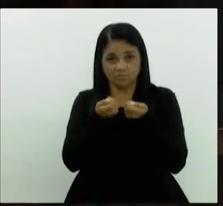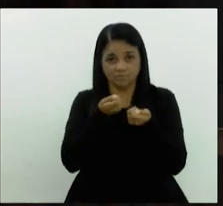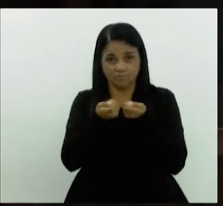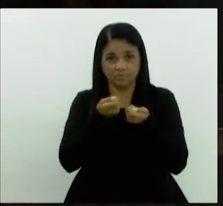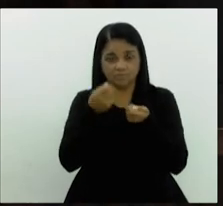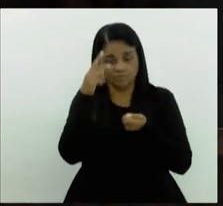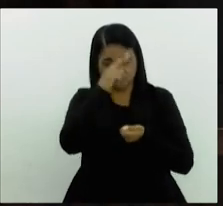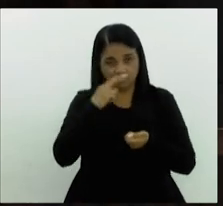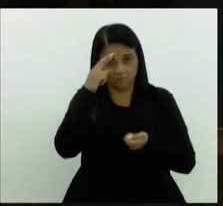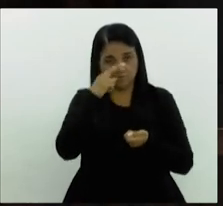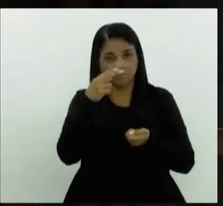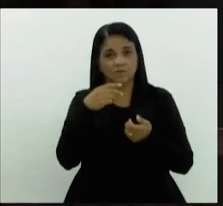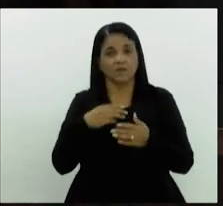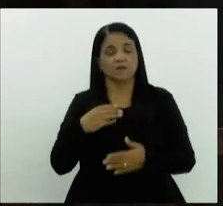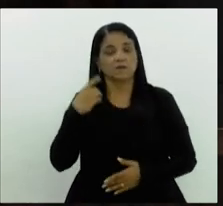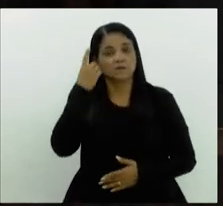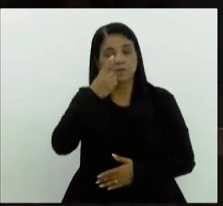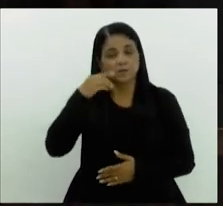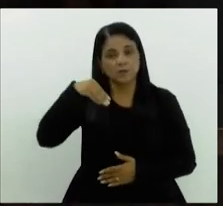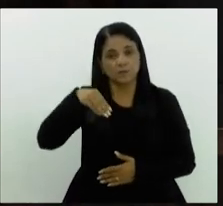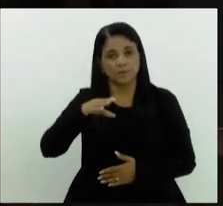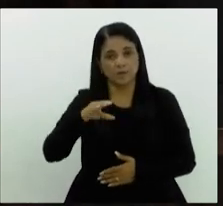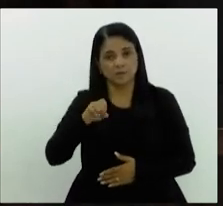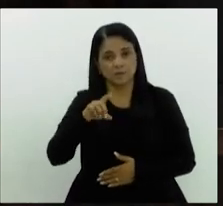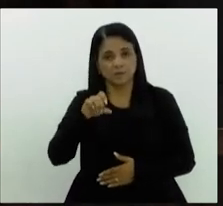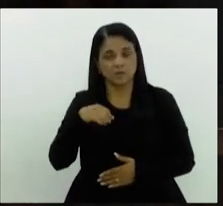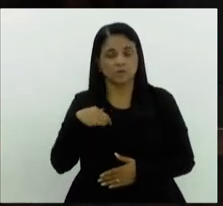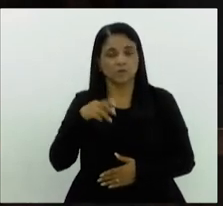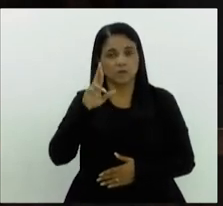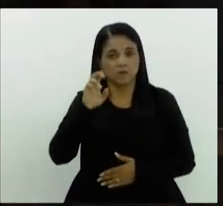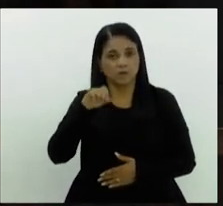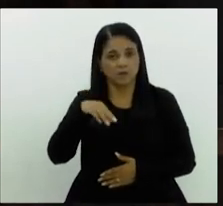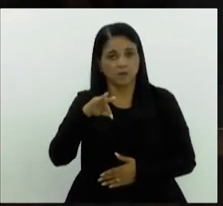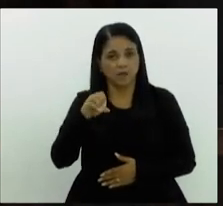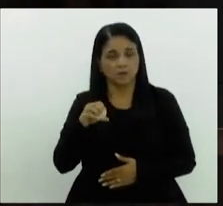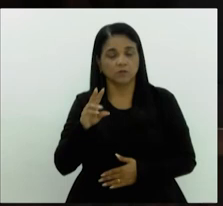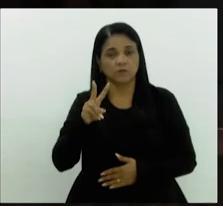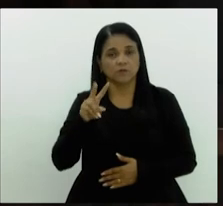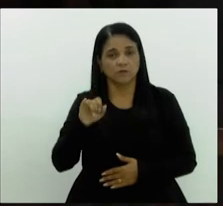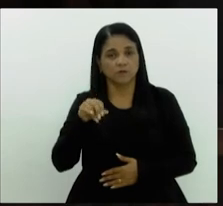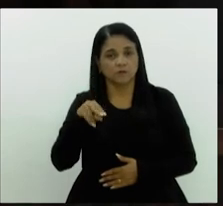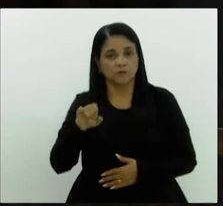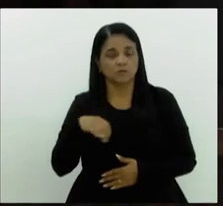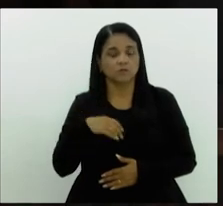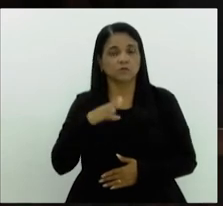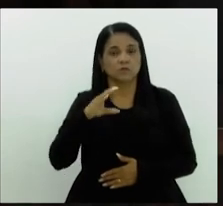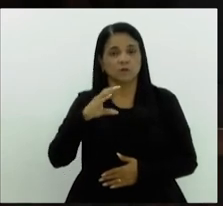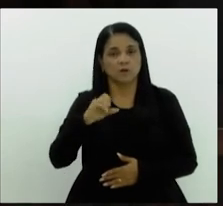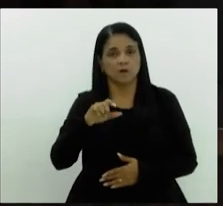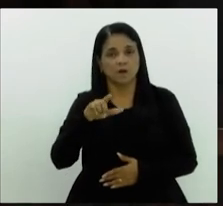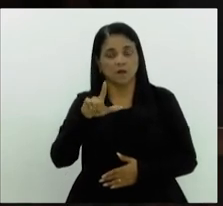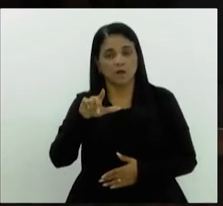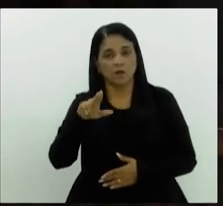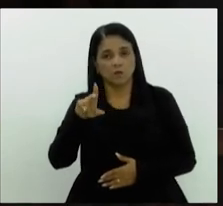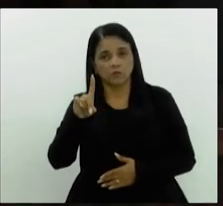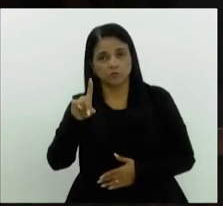Carlos Macedo Renato Miranda Vinícius Gozoni Cláudio Caiado nosso